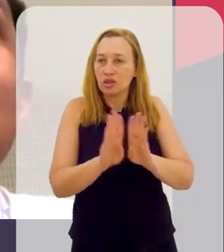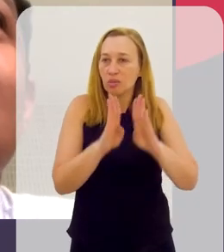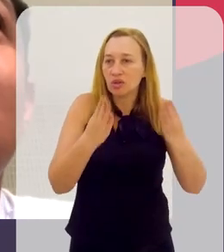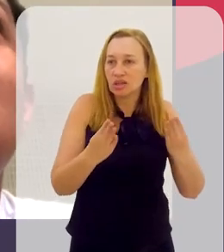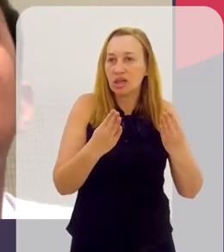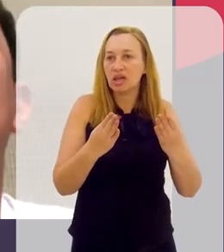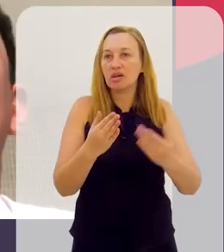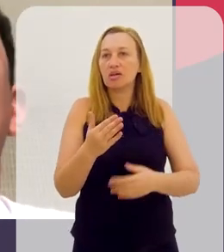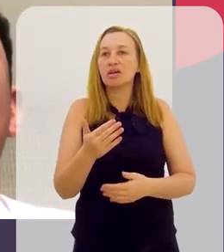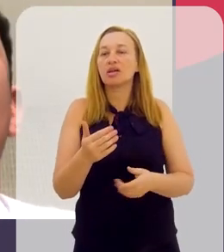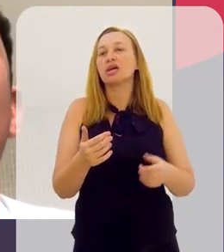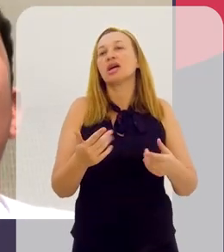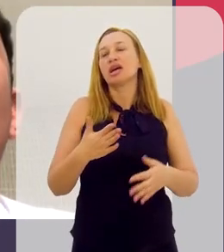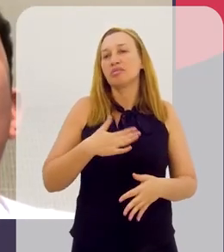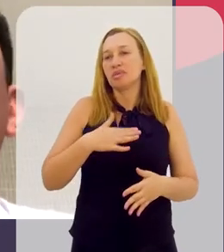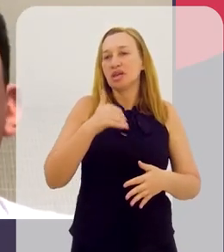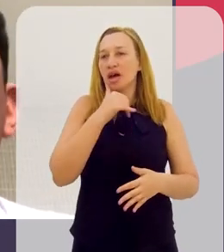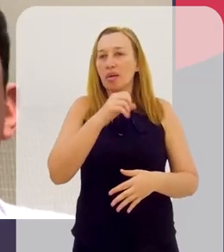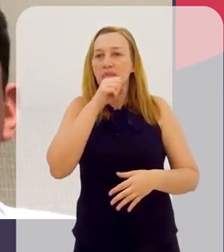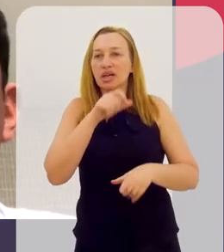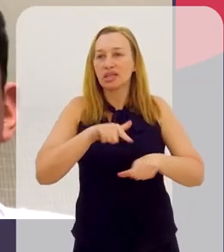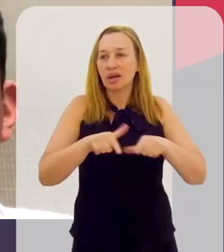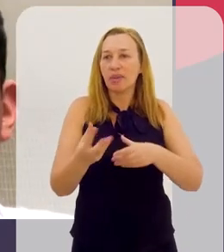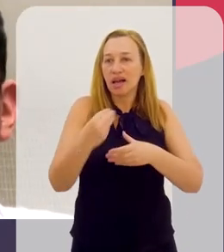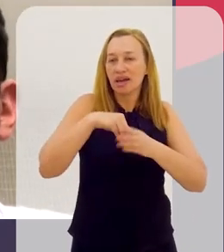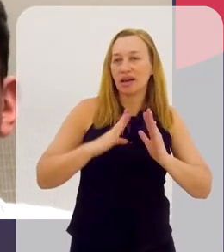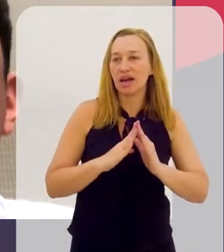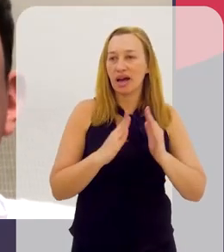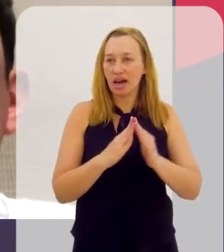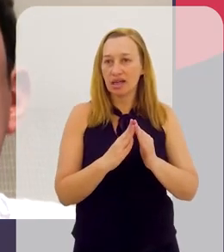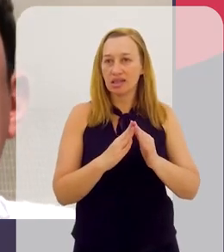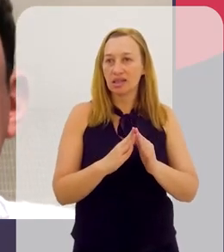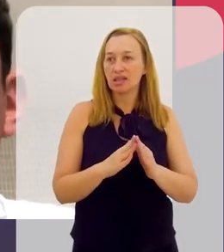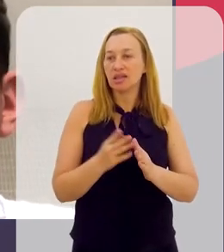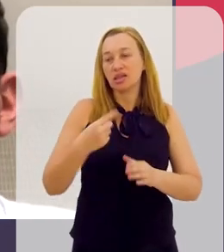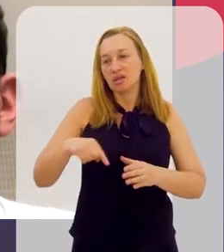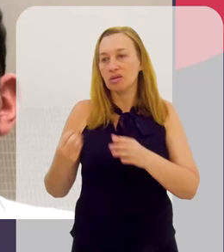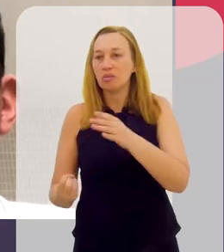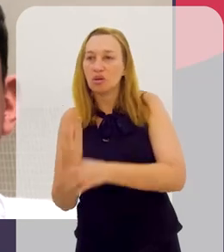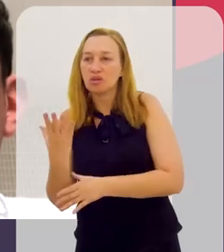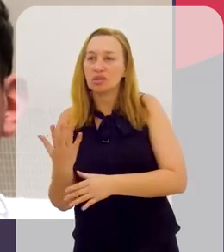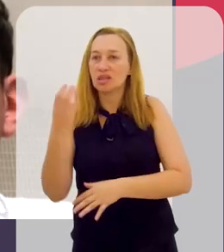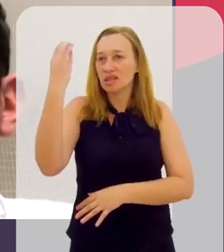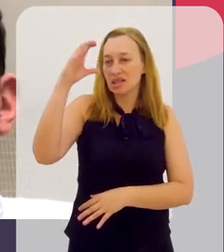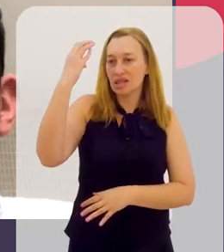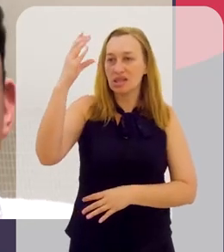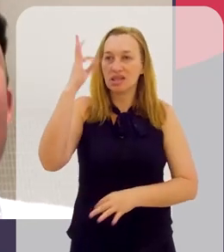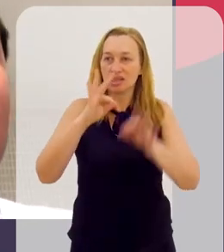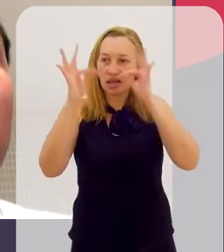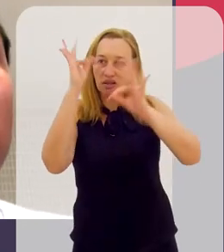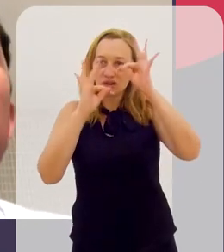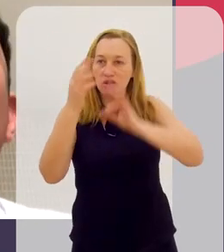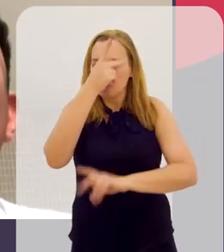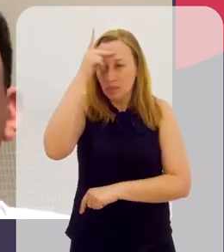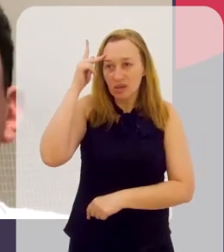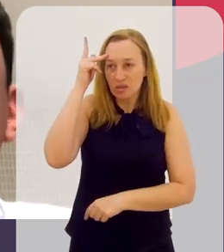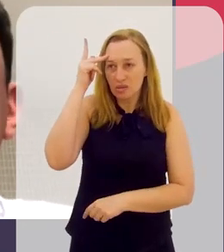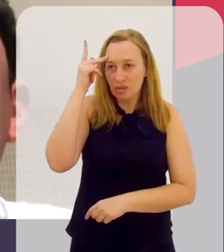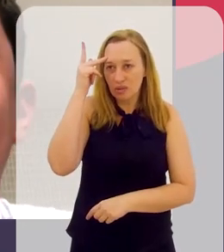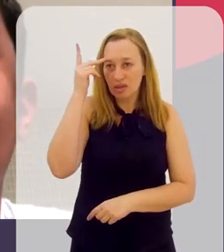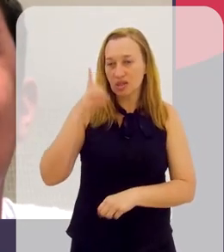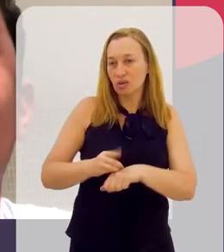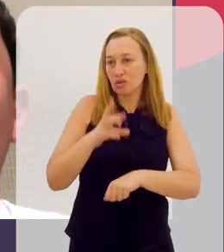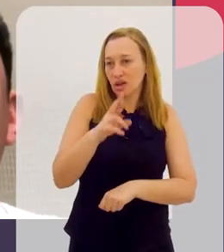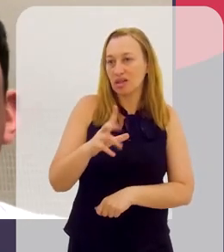aos 15 anos entrei no laboratório de uma universidade renomada na minha cidade. Para produzir ciência e tecnologia com pessoas que estavam no